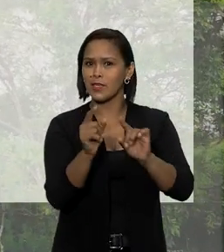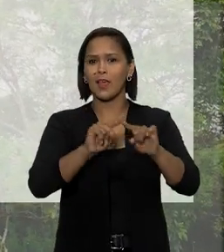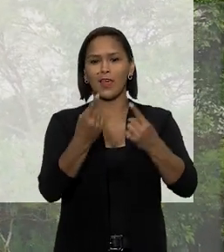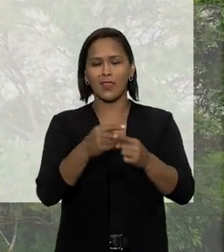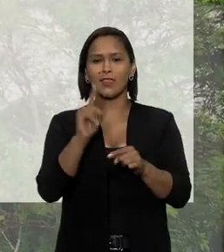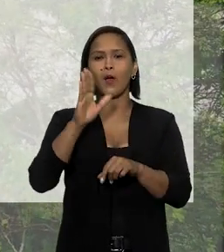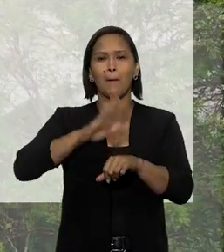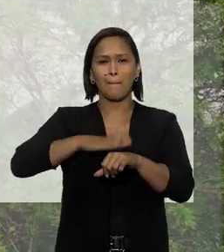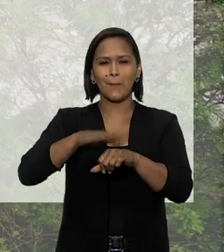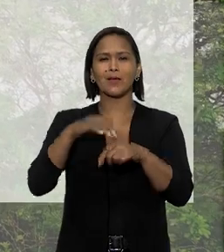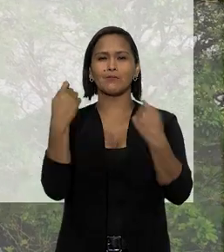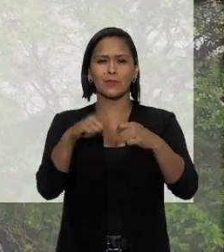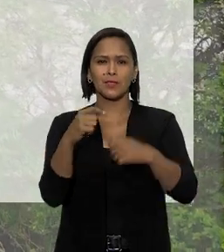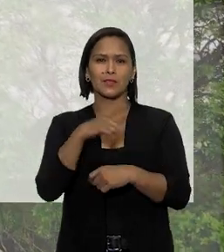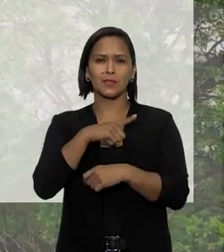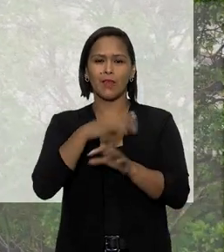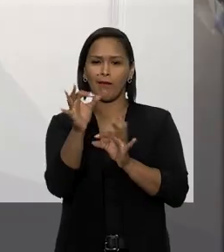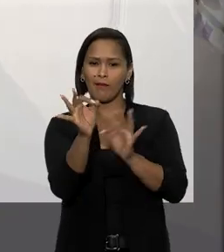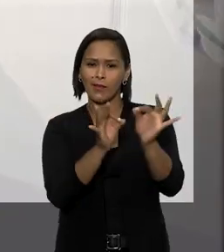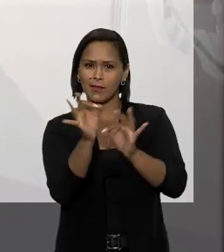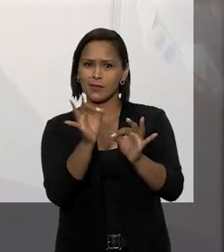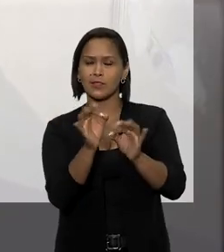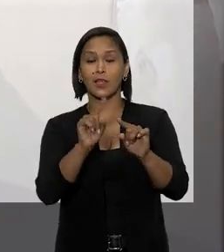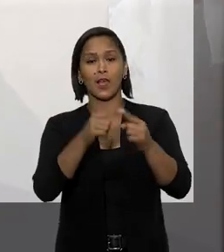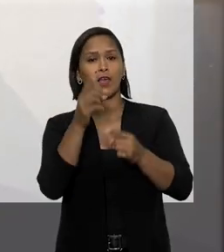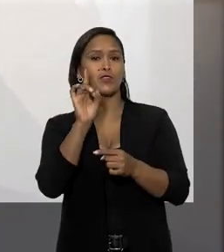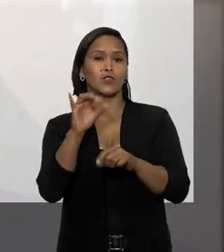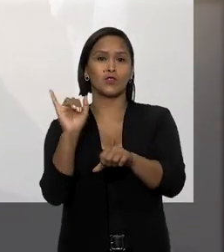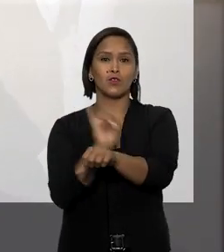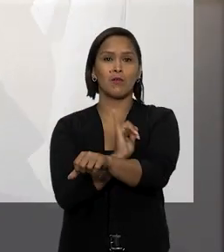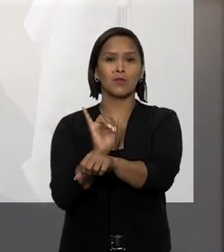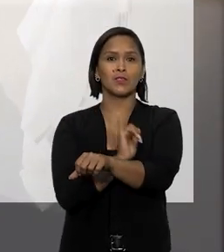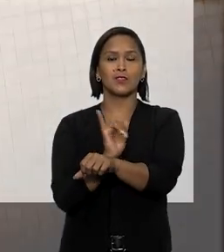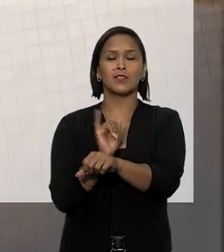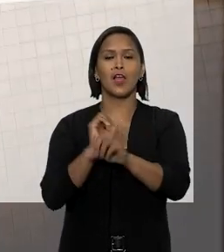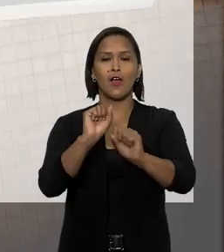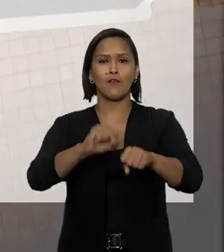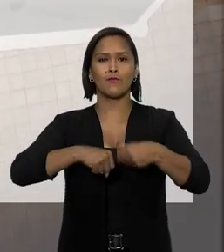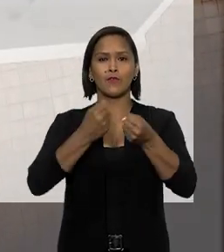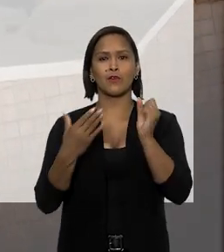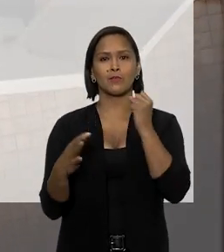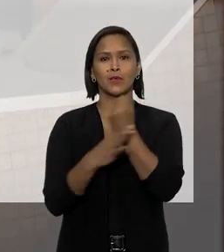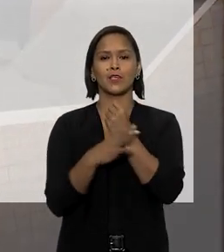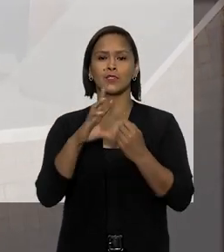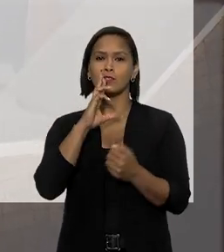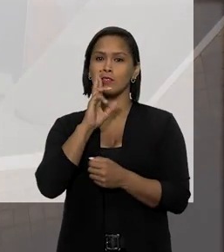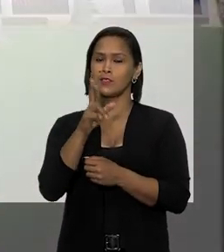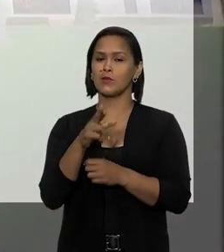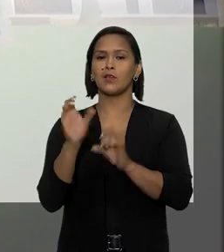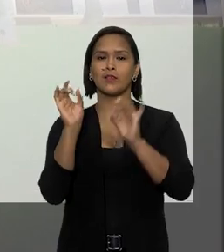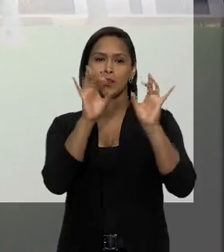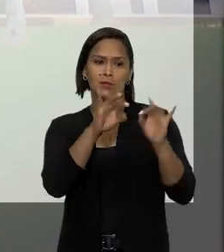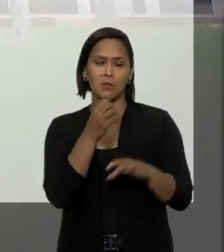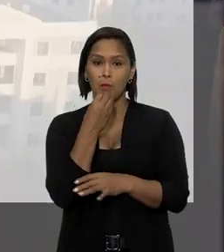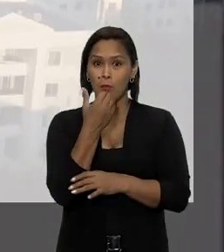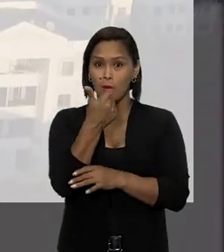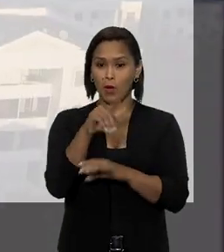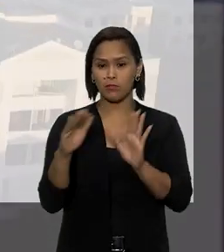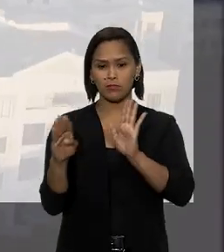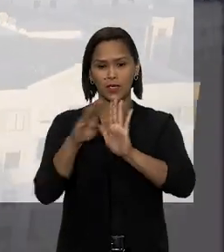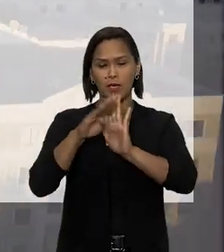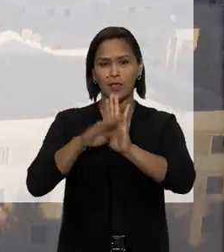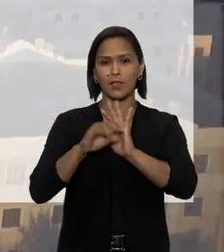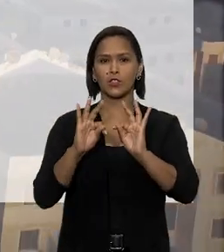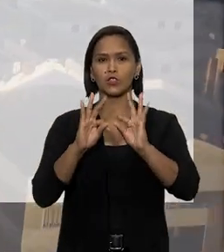isso, é cada vez mais necessário planejar e somente uma estratégia forte para garantir resultados expressivos que